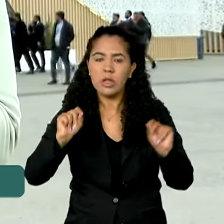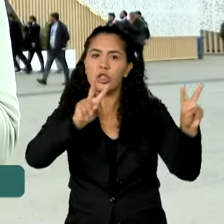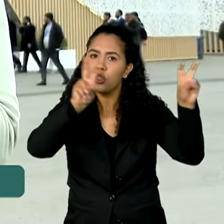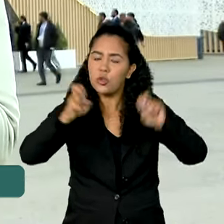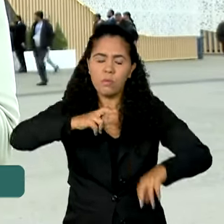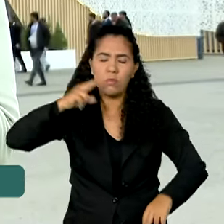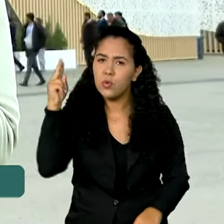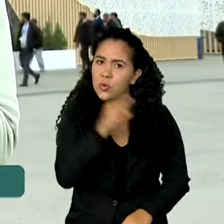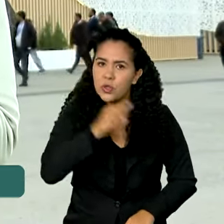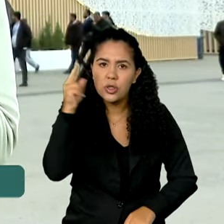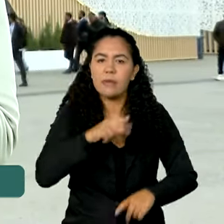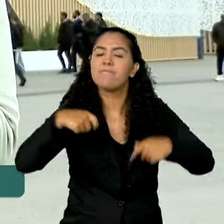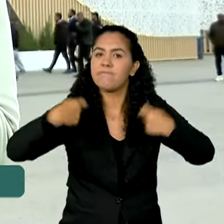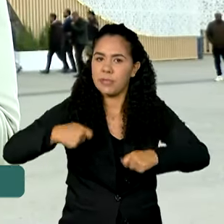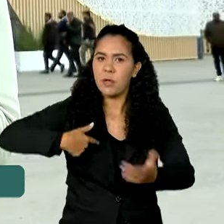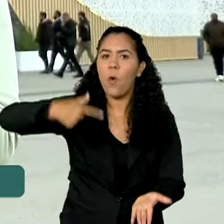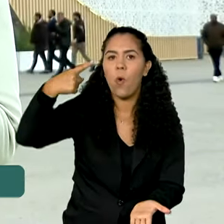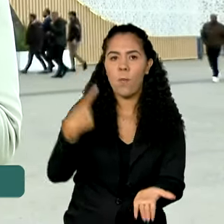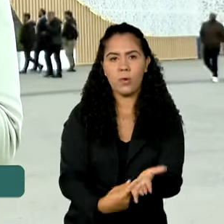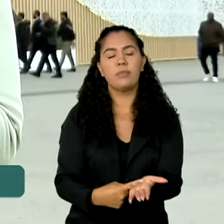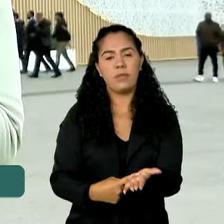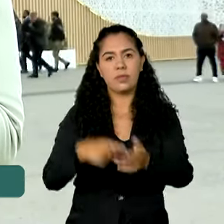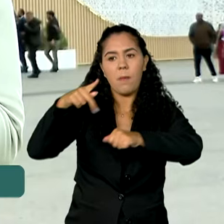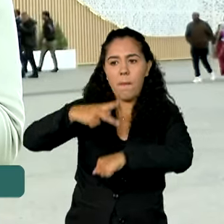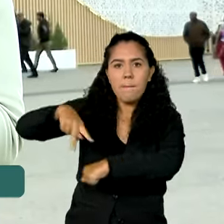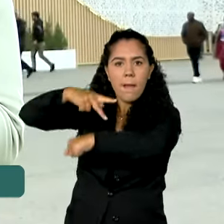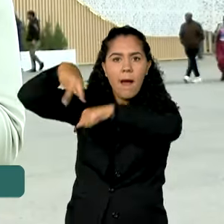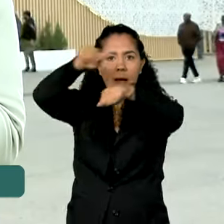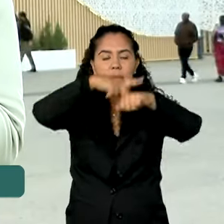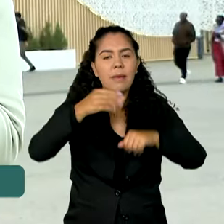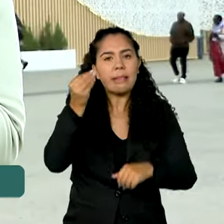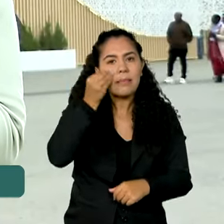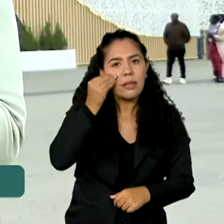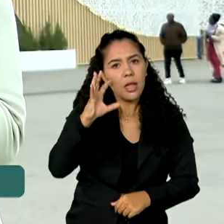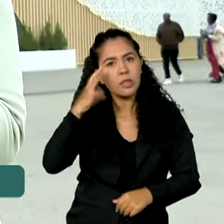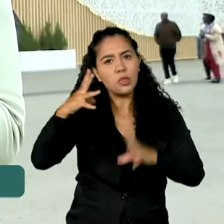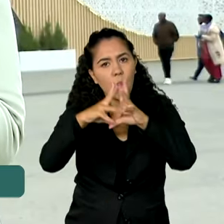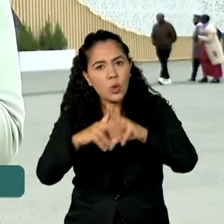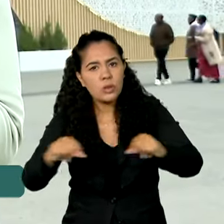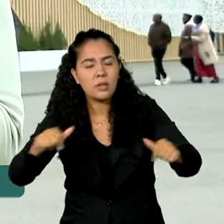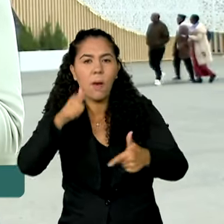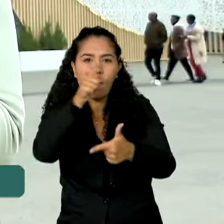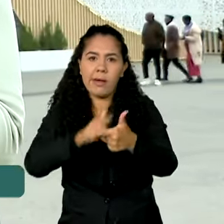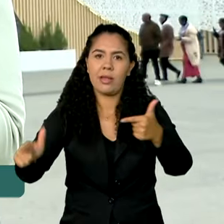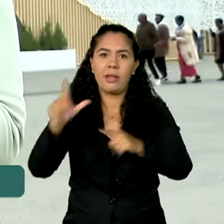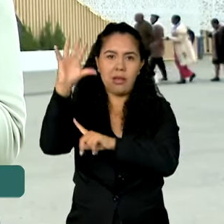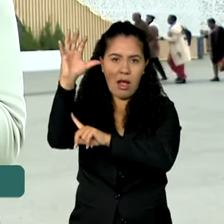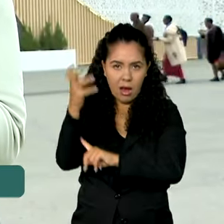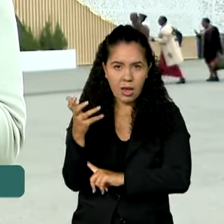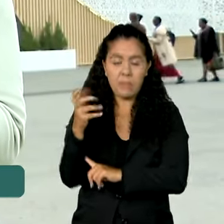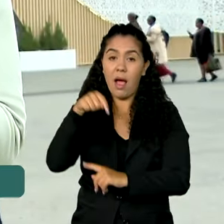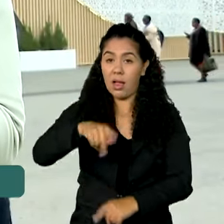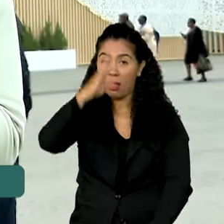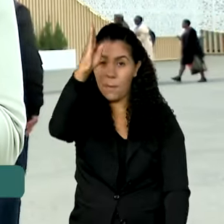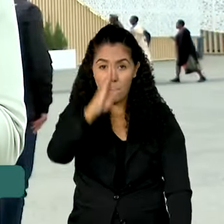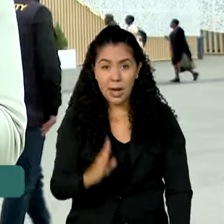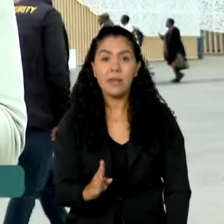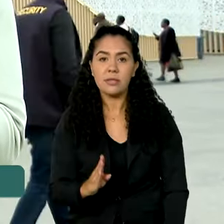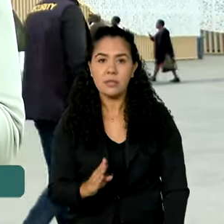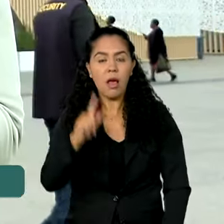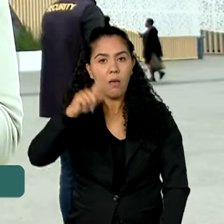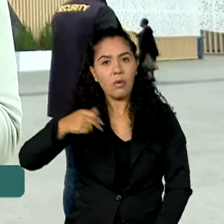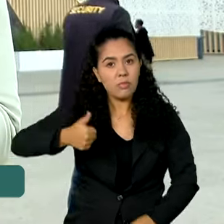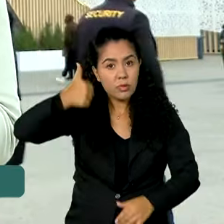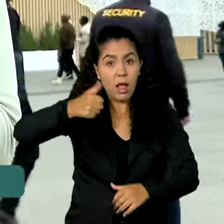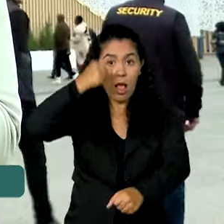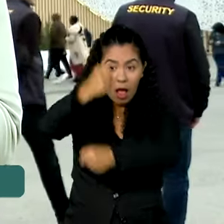comprometimento dos países para encontrar soluções para a crise climática. O Brasil, como anfitrião da